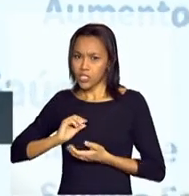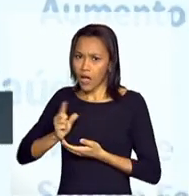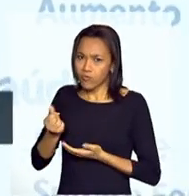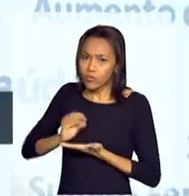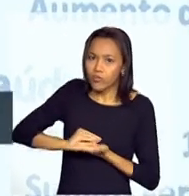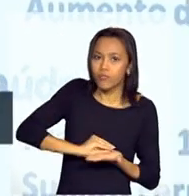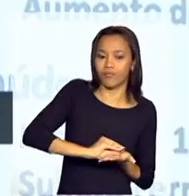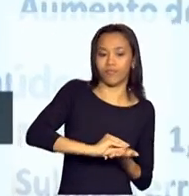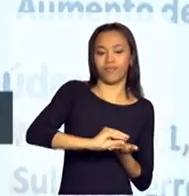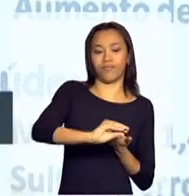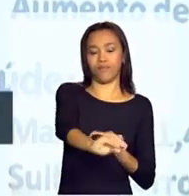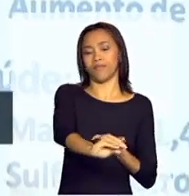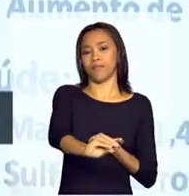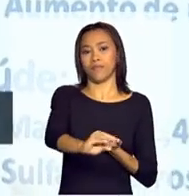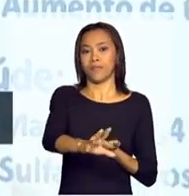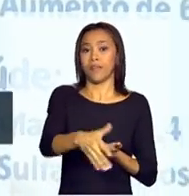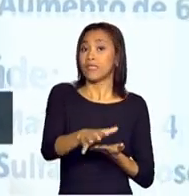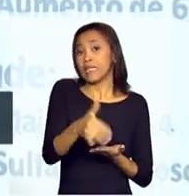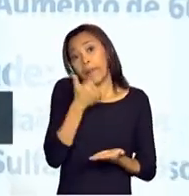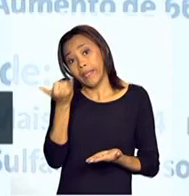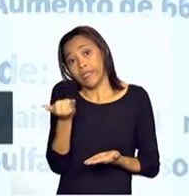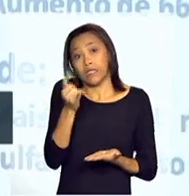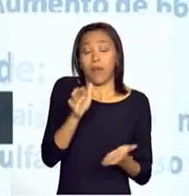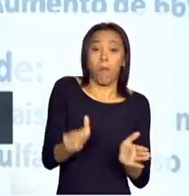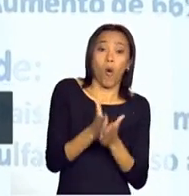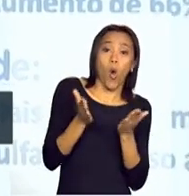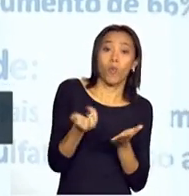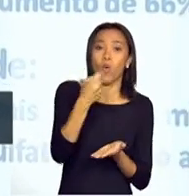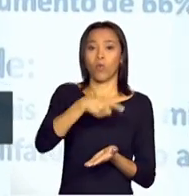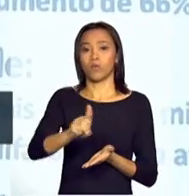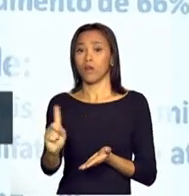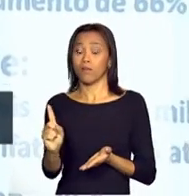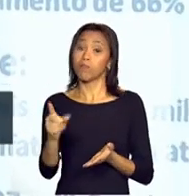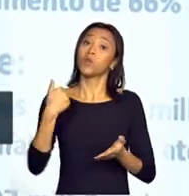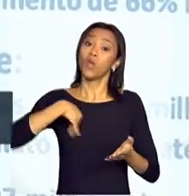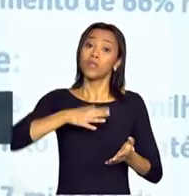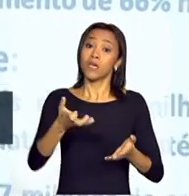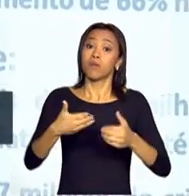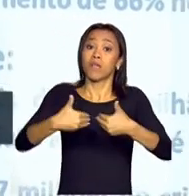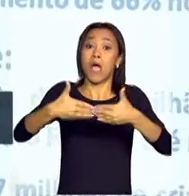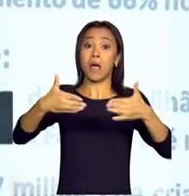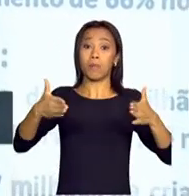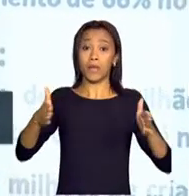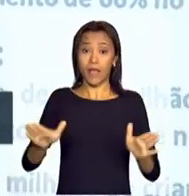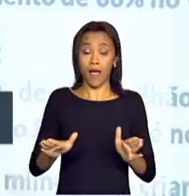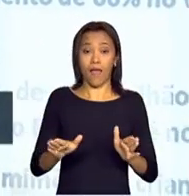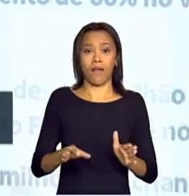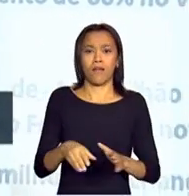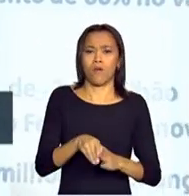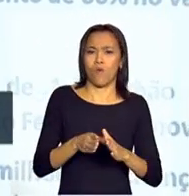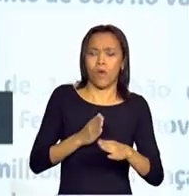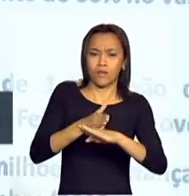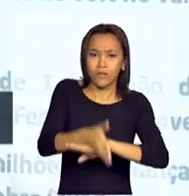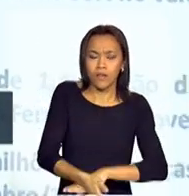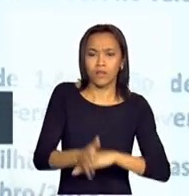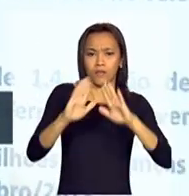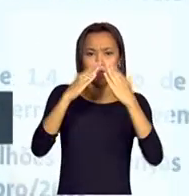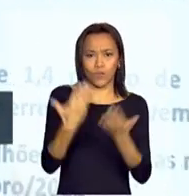recurso do Fundeb, independente se a criança é pobre ou não, porque nós queremos ampliar o acesso à creche para todas as crianças.